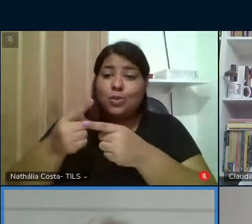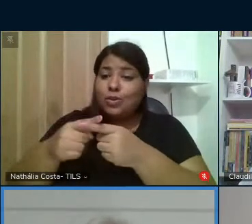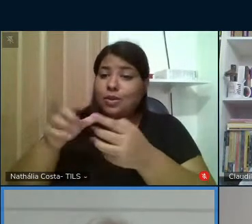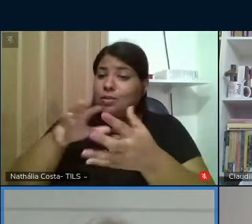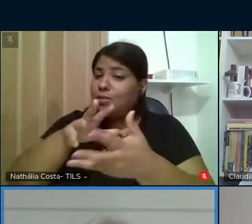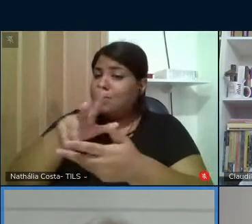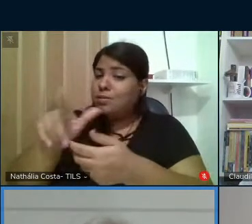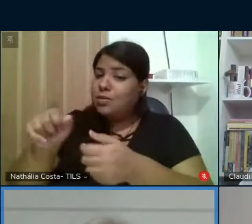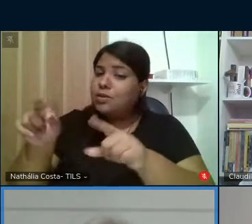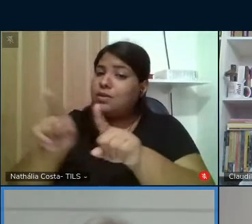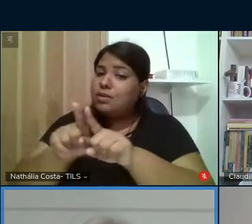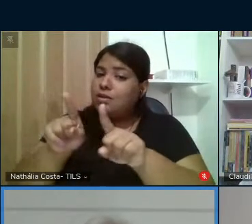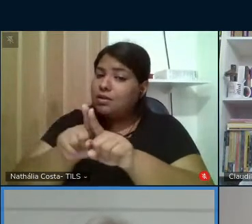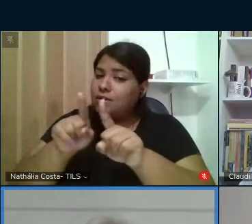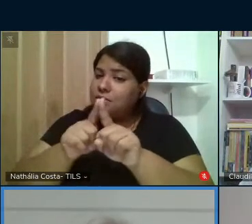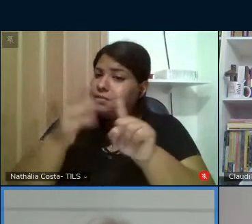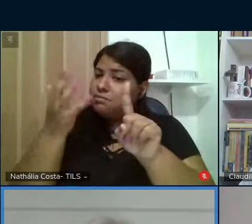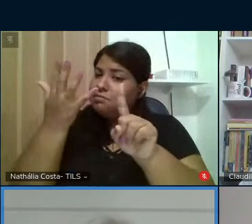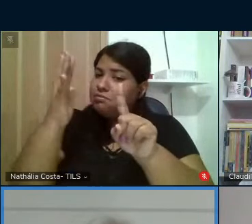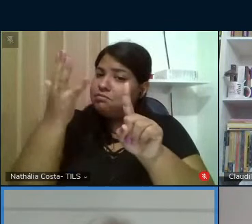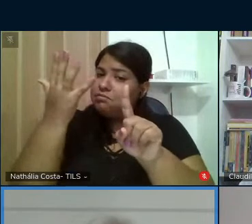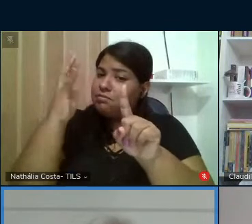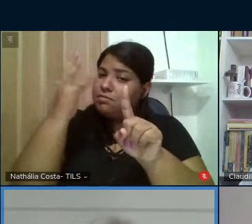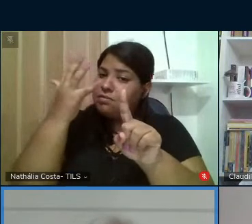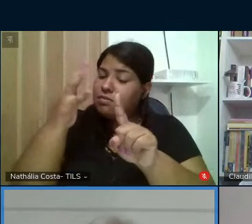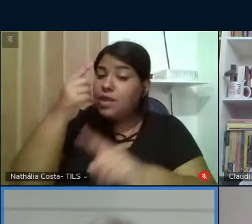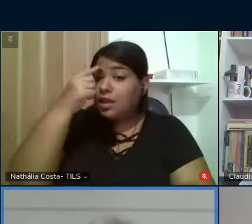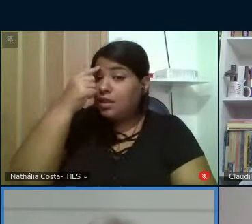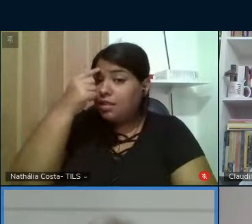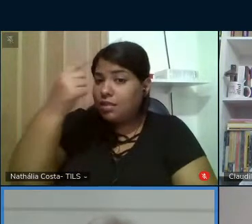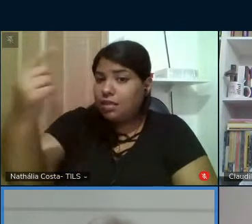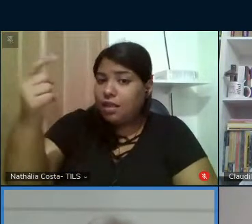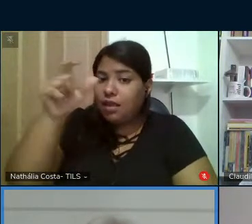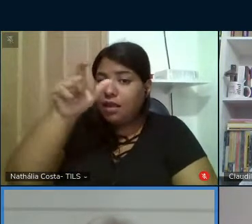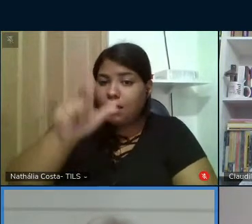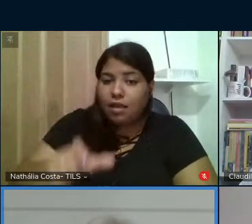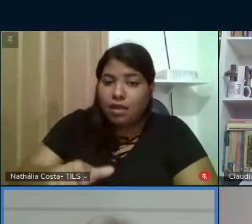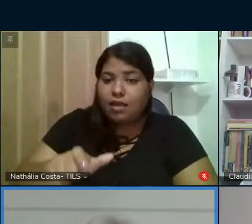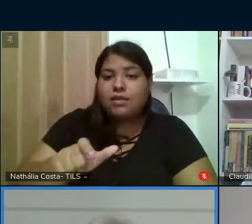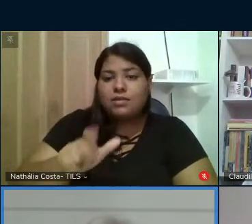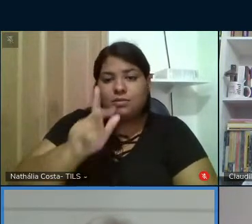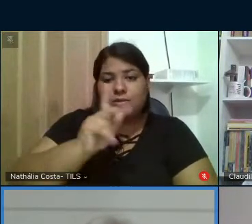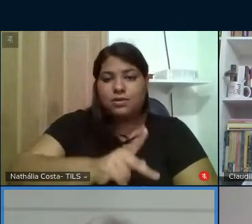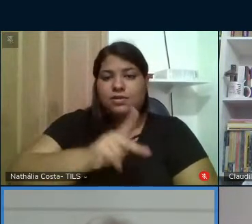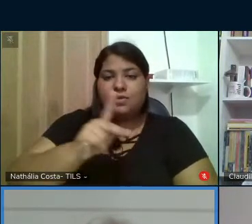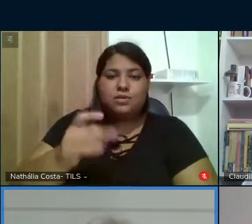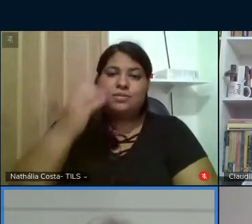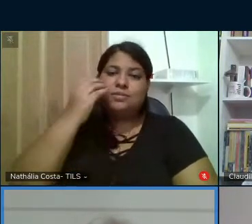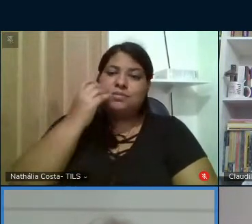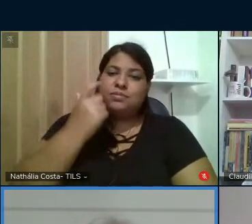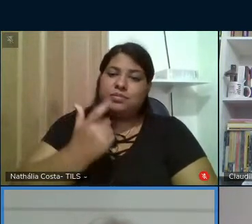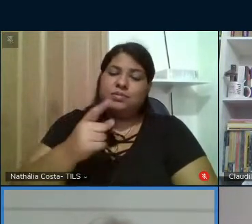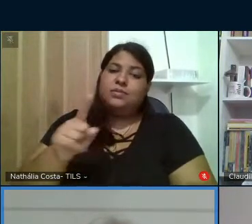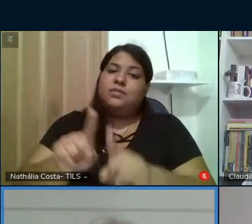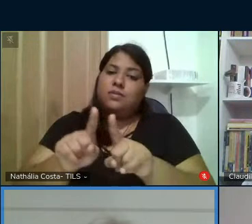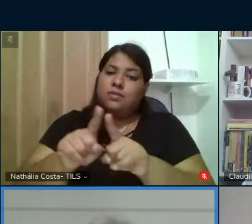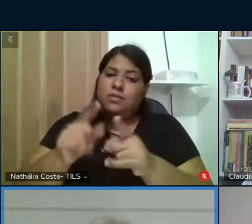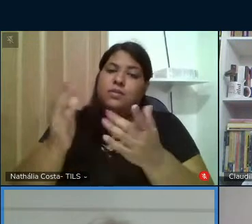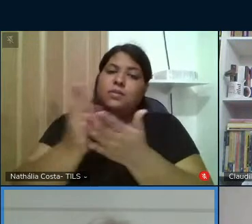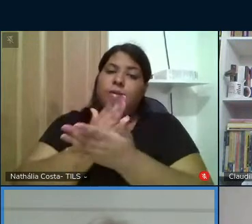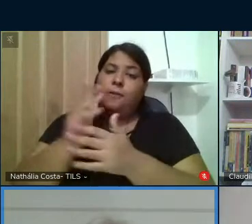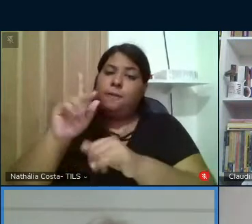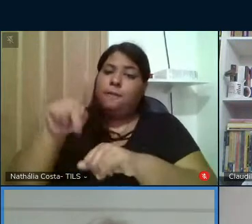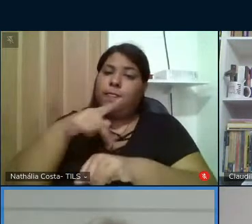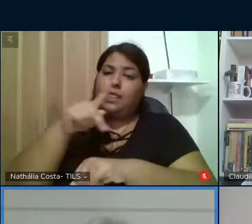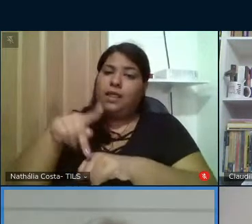também reverencia as ideias desse educador e muitos países o